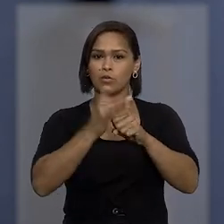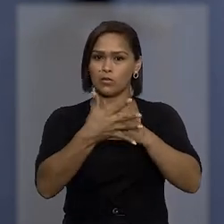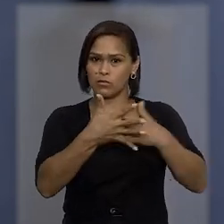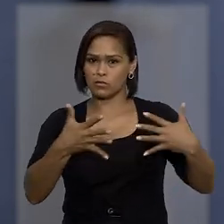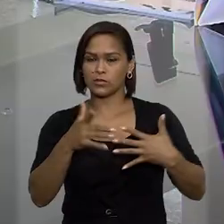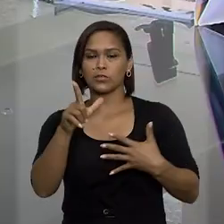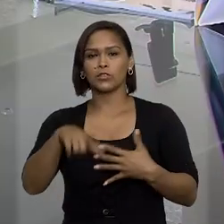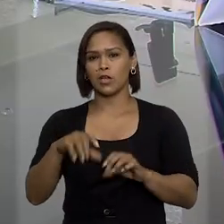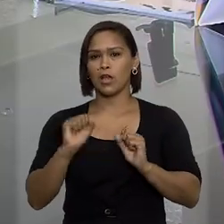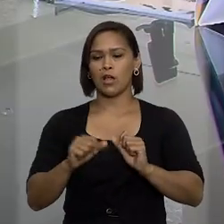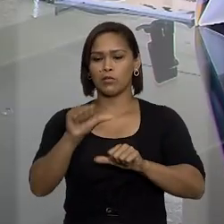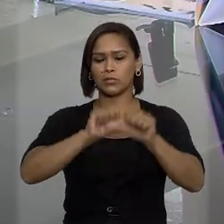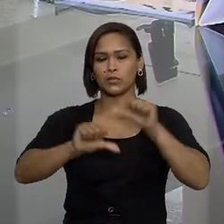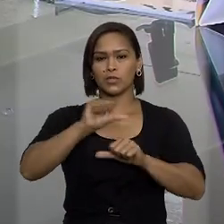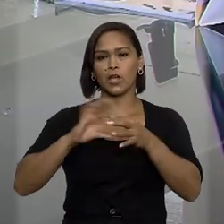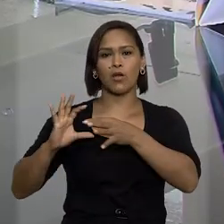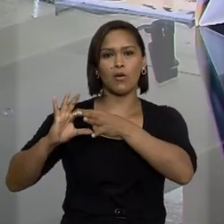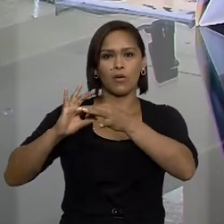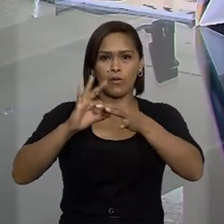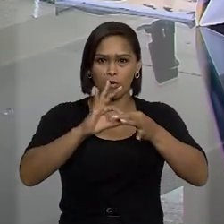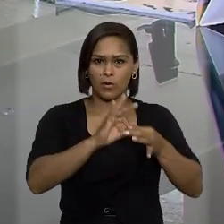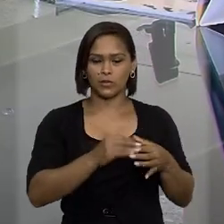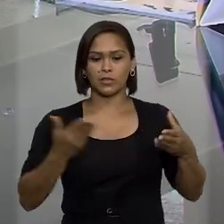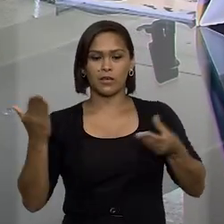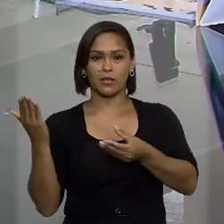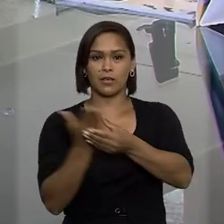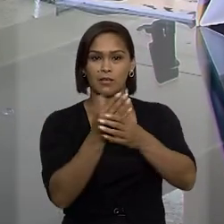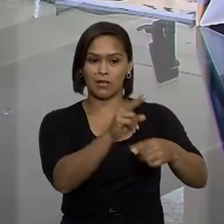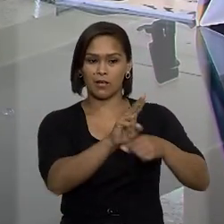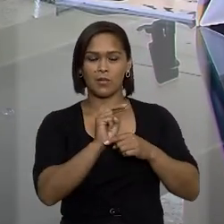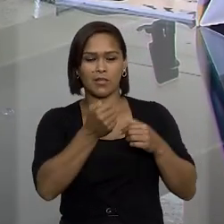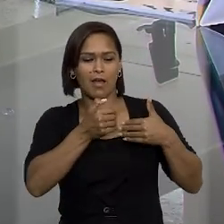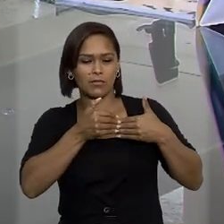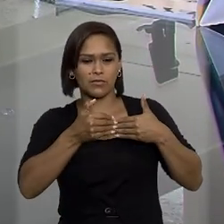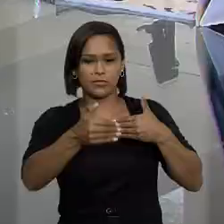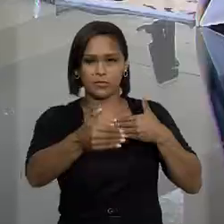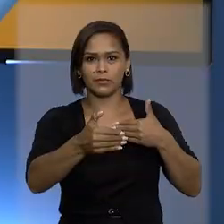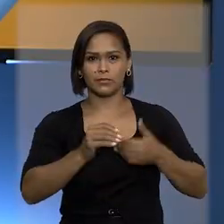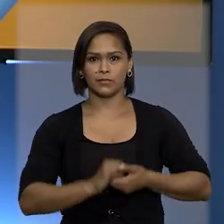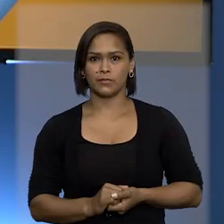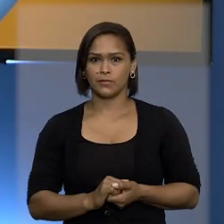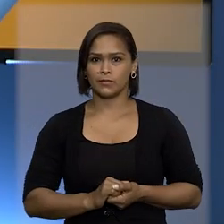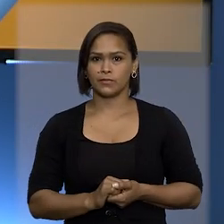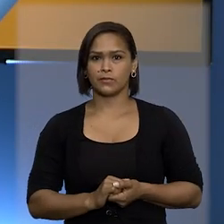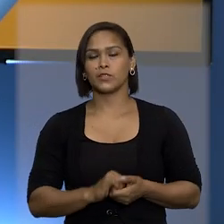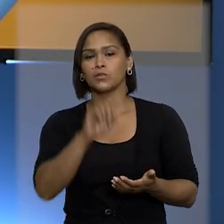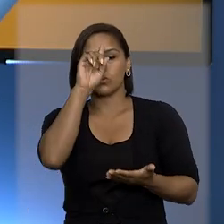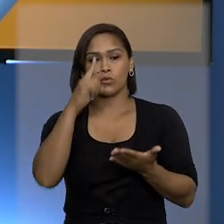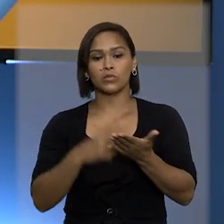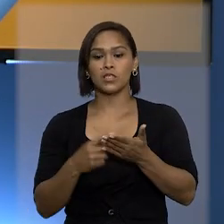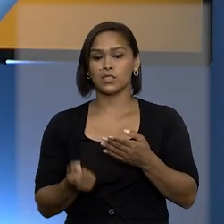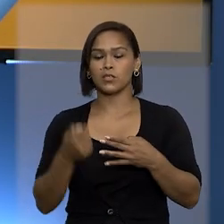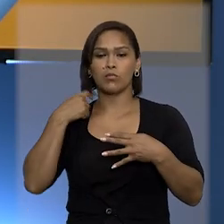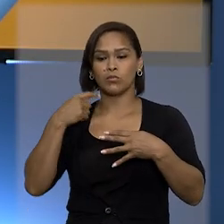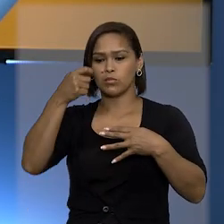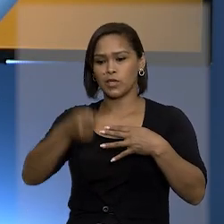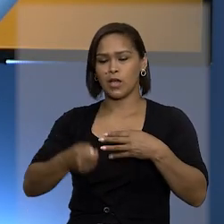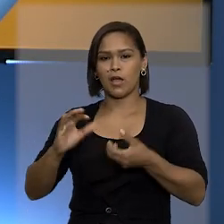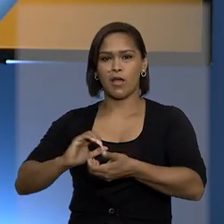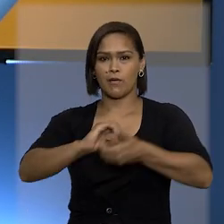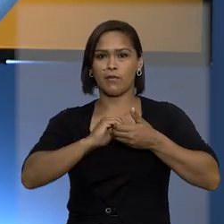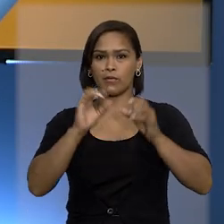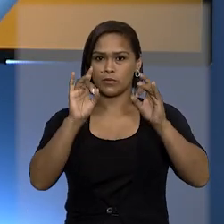-19 alterou o contexto do momento em que a liminar foi inicialmente deferida. Com decisão unânime da Corte